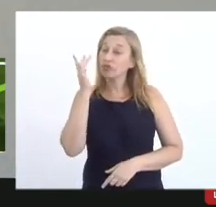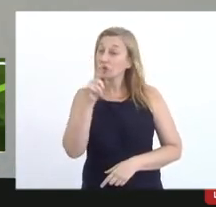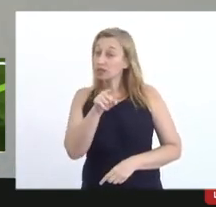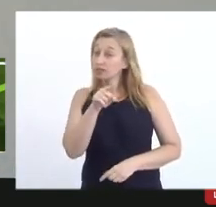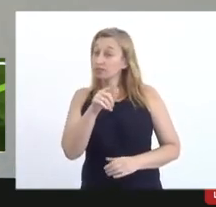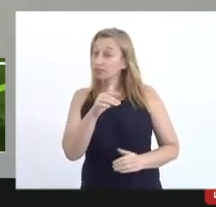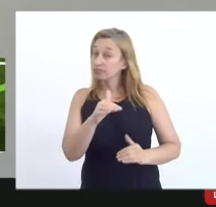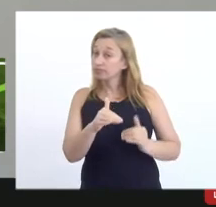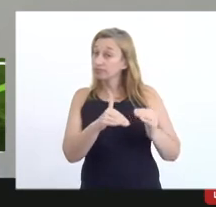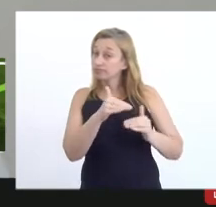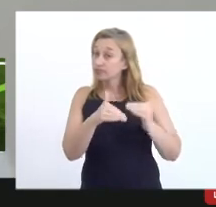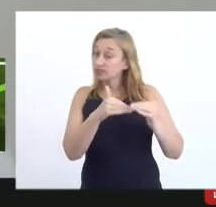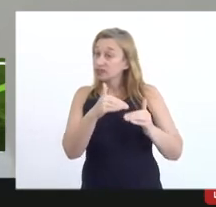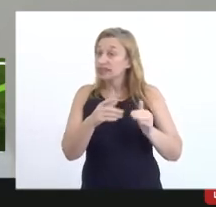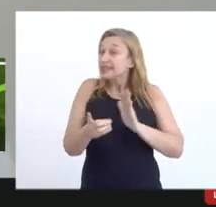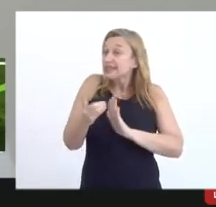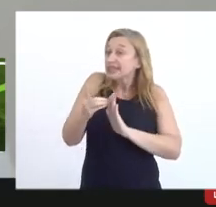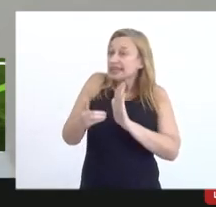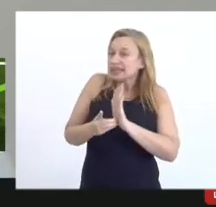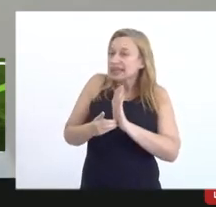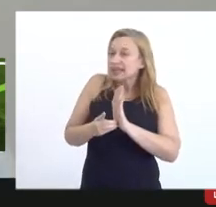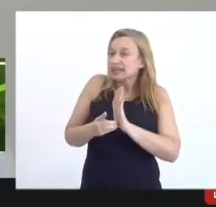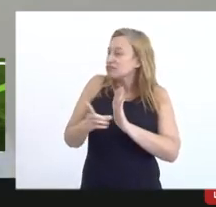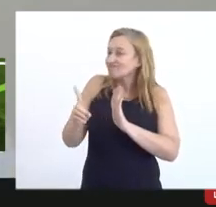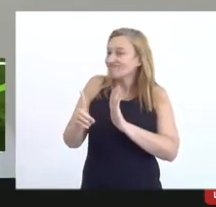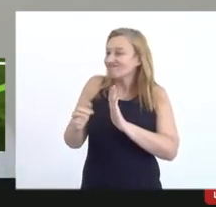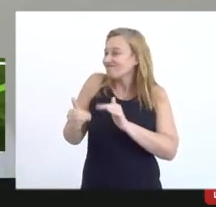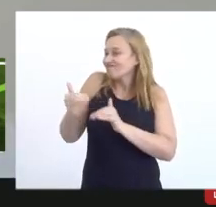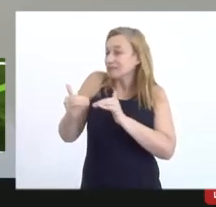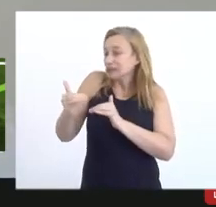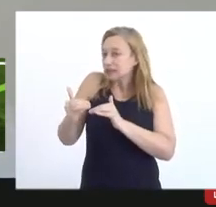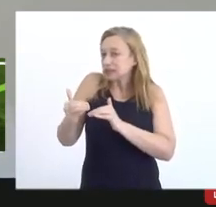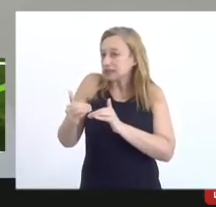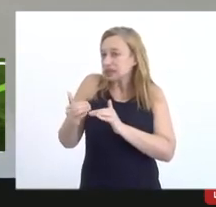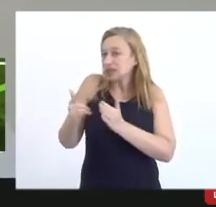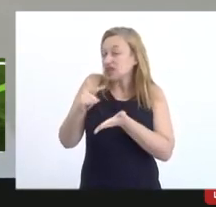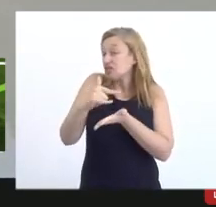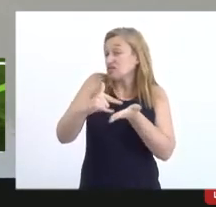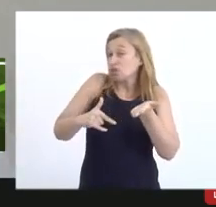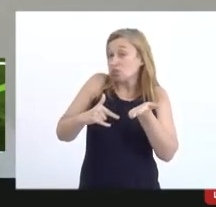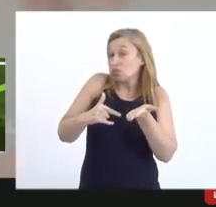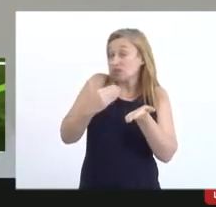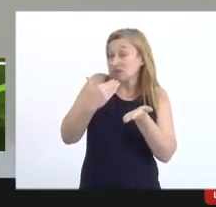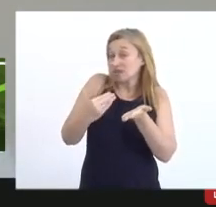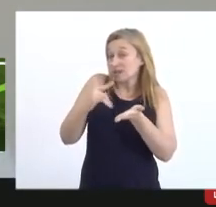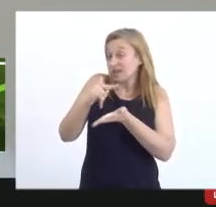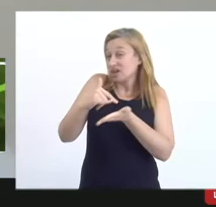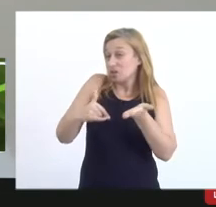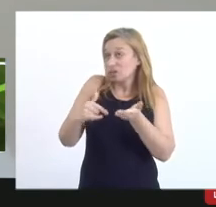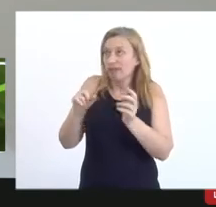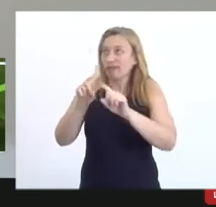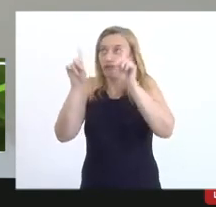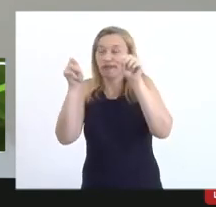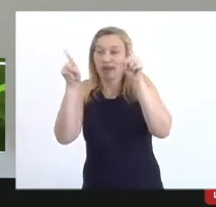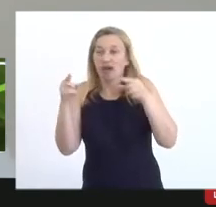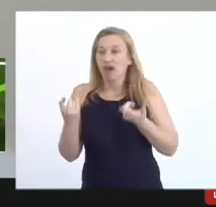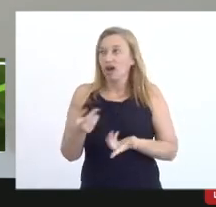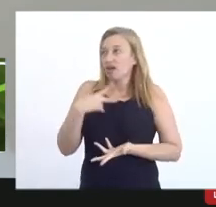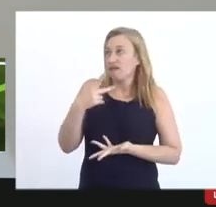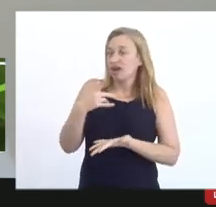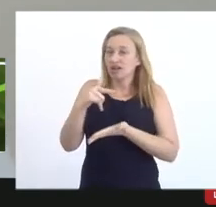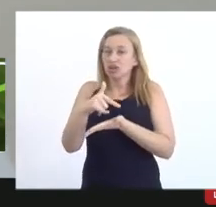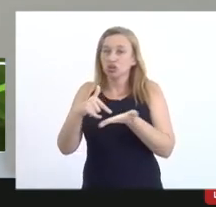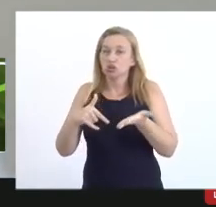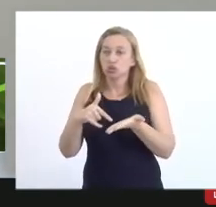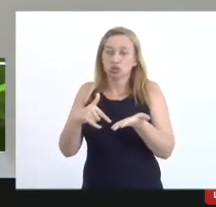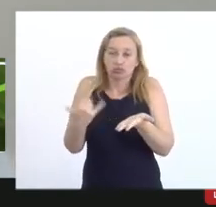avanço que esse decreto também não avança porque ele pressupõe documentação eu estou colocando entre aspas porque hoje a gente não fala mais